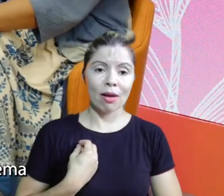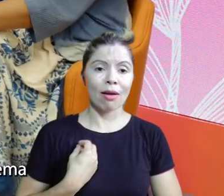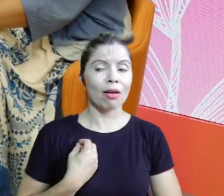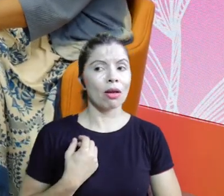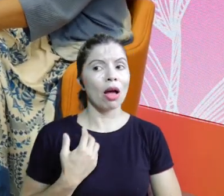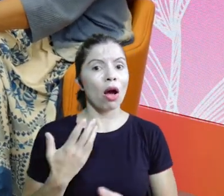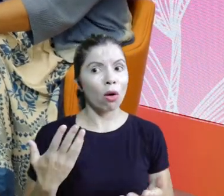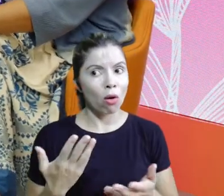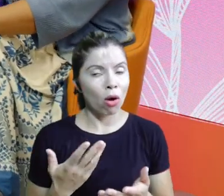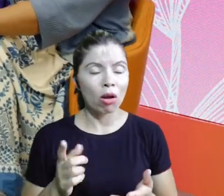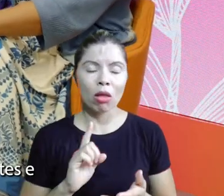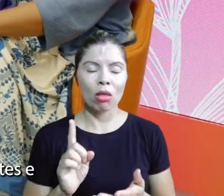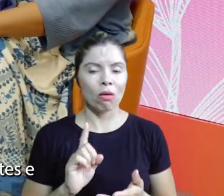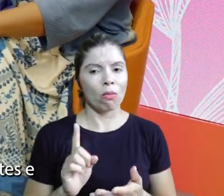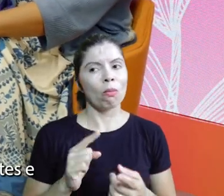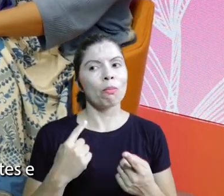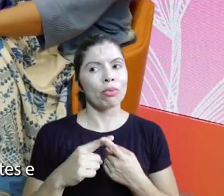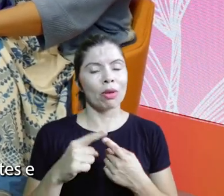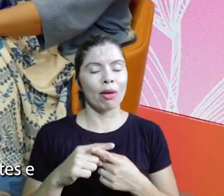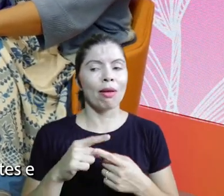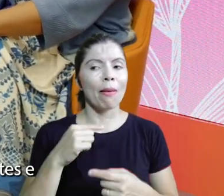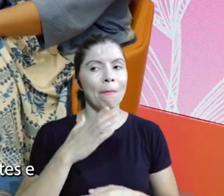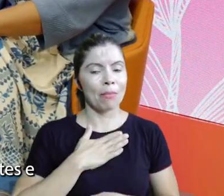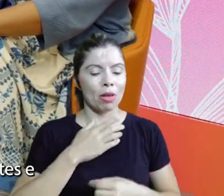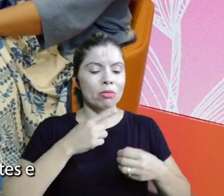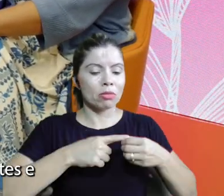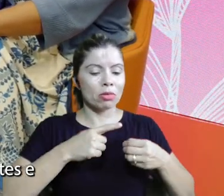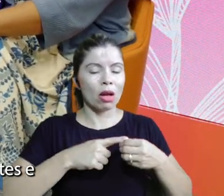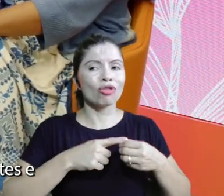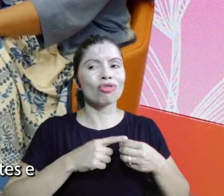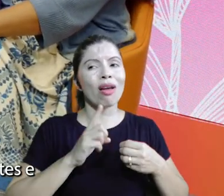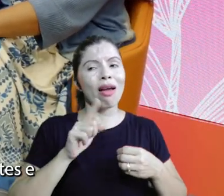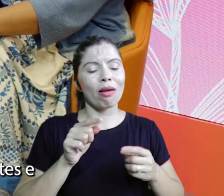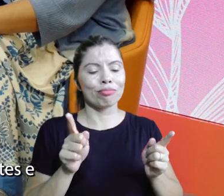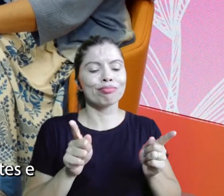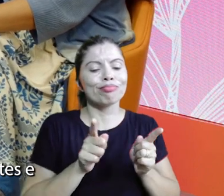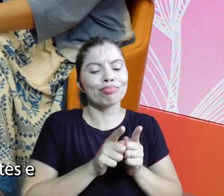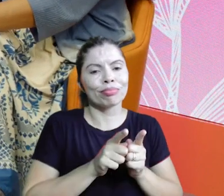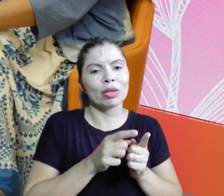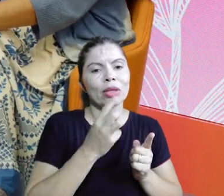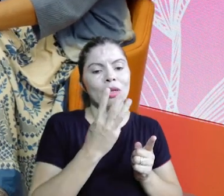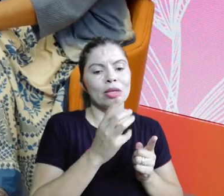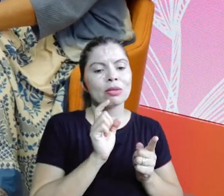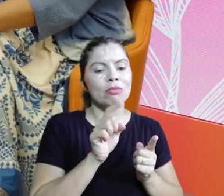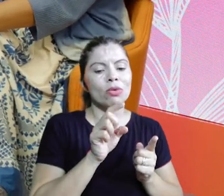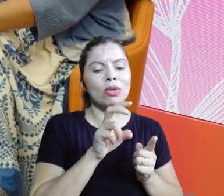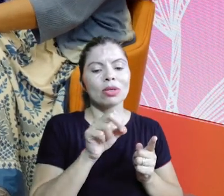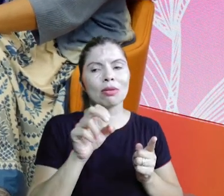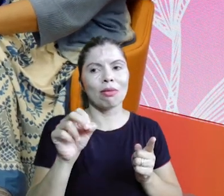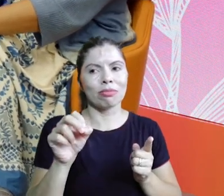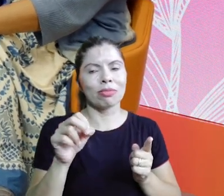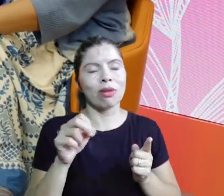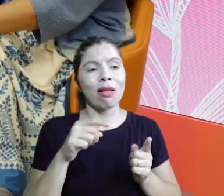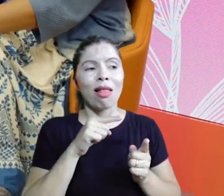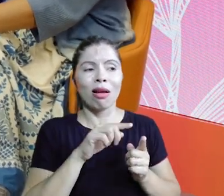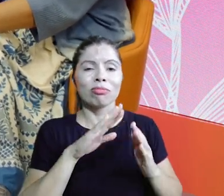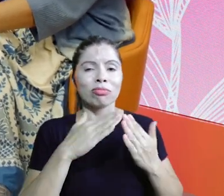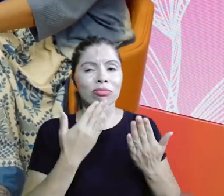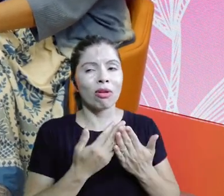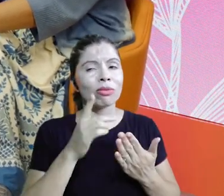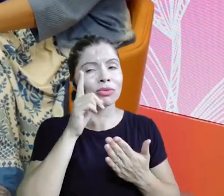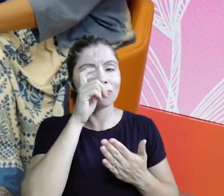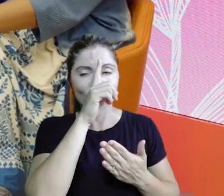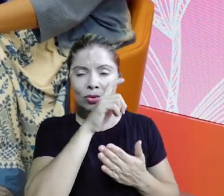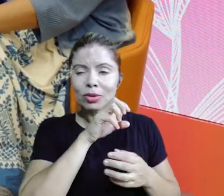cai num outro problema, que assim, Poranga é uma cidade de 3.500 habitantes, e a educação ali não tem como,